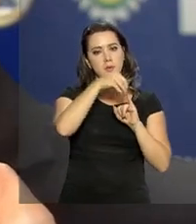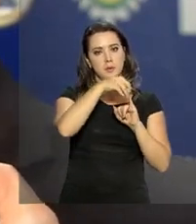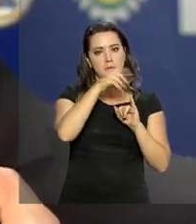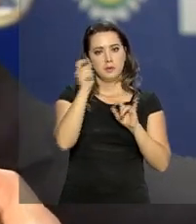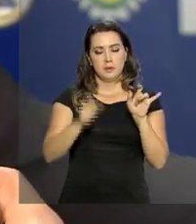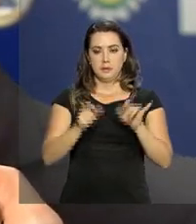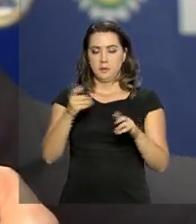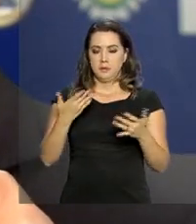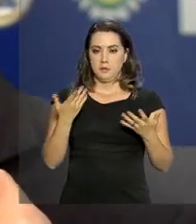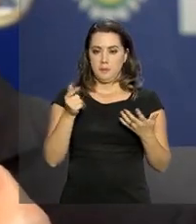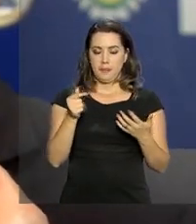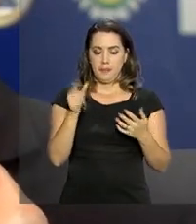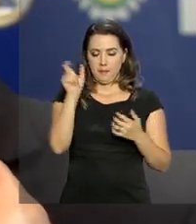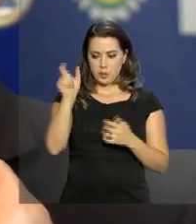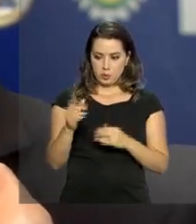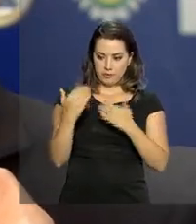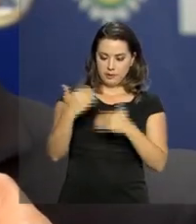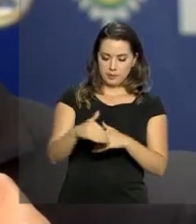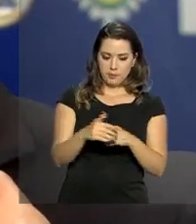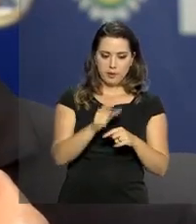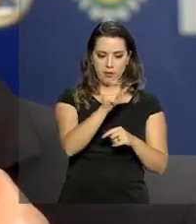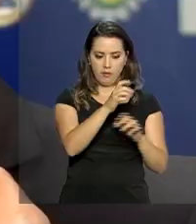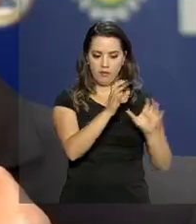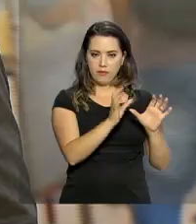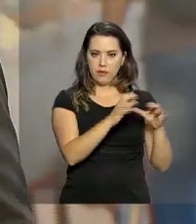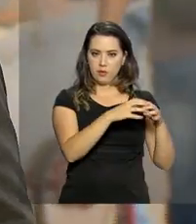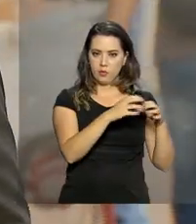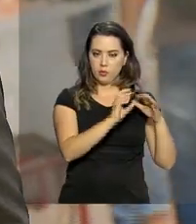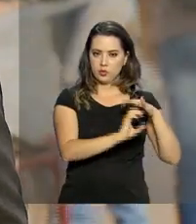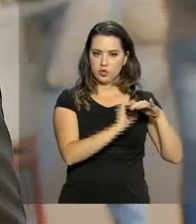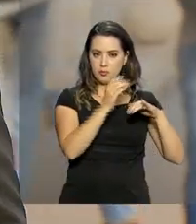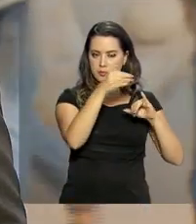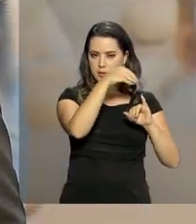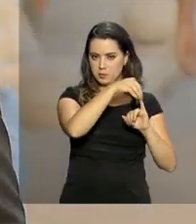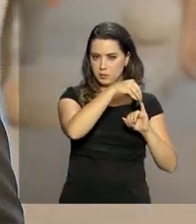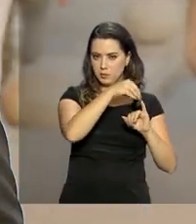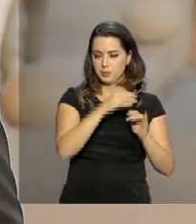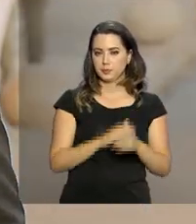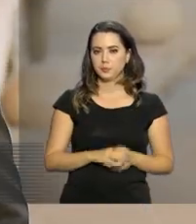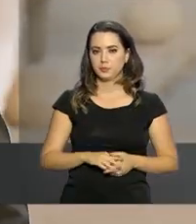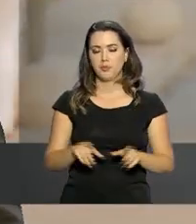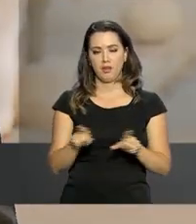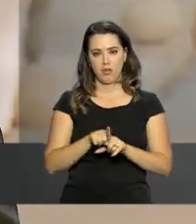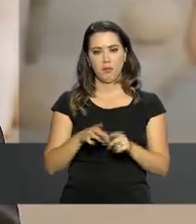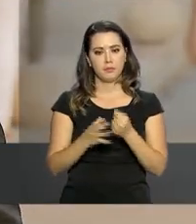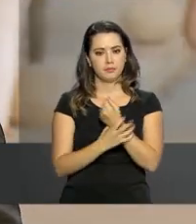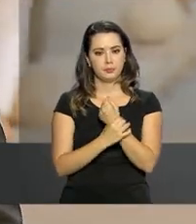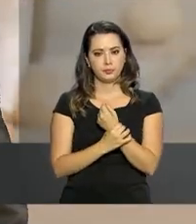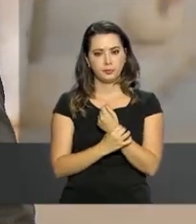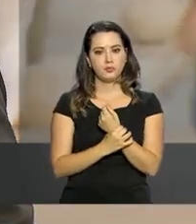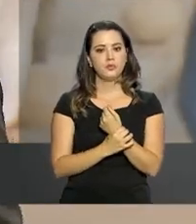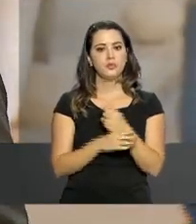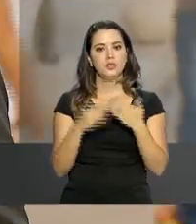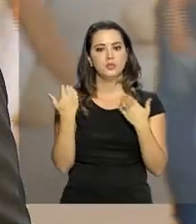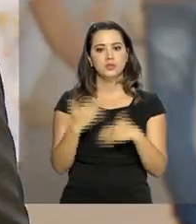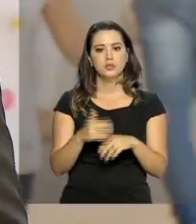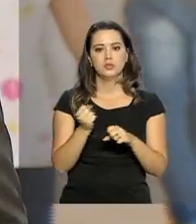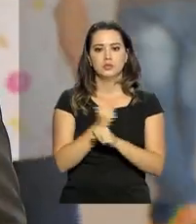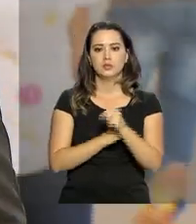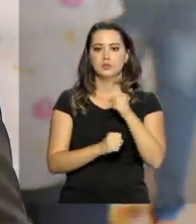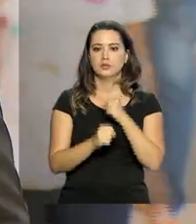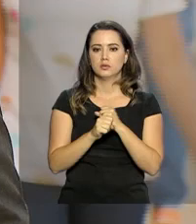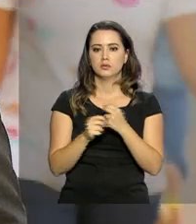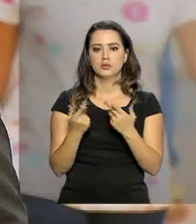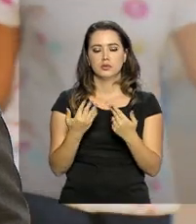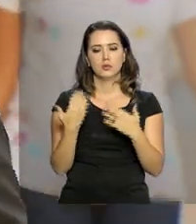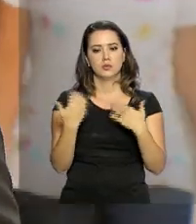examinando, quanto também para a previsão de resultados. Também vão ser mantidos mecanismos de segurança do exame de anos anteriores,